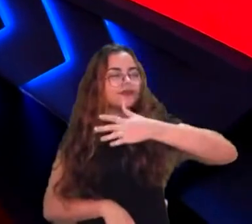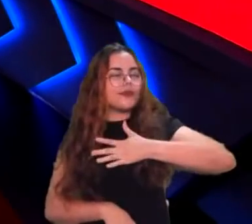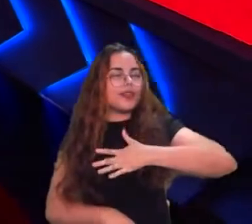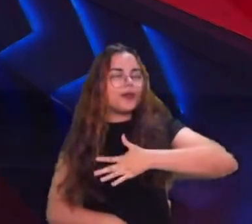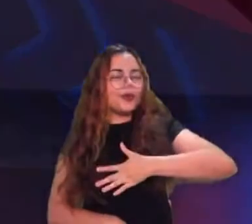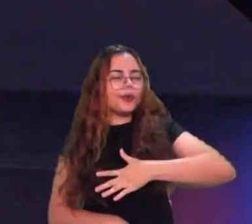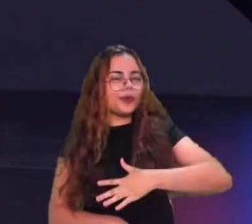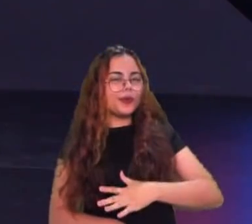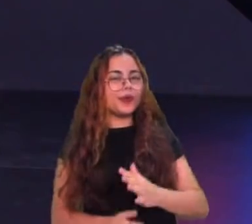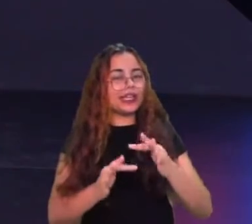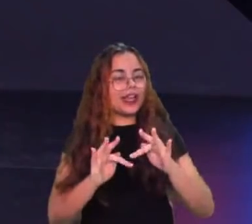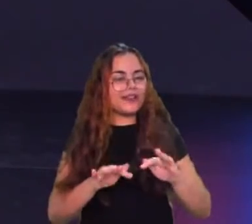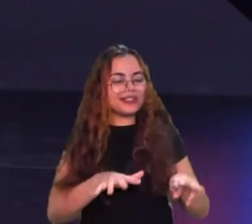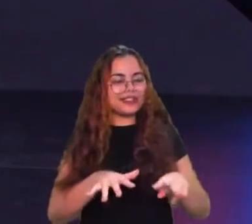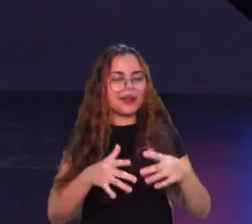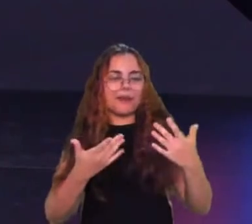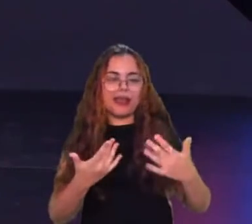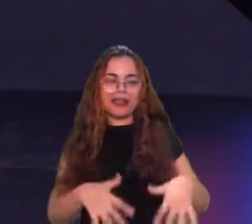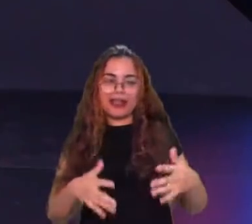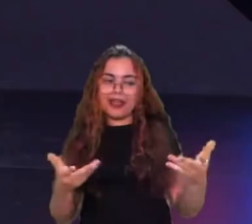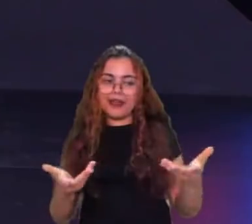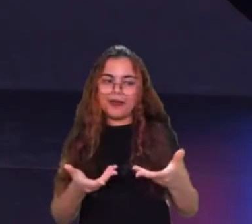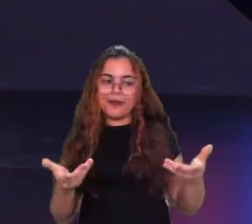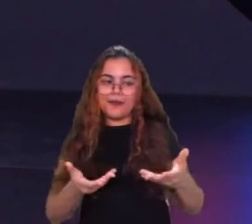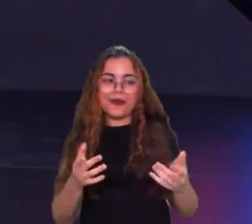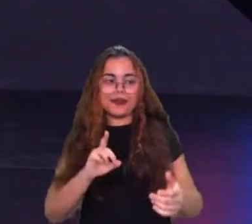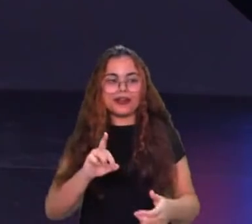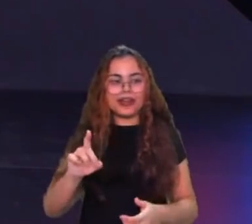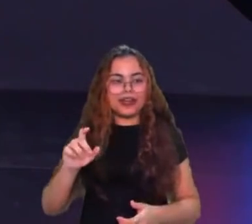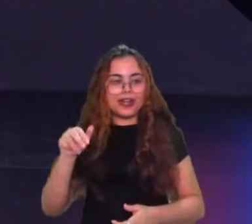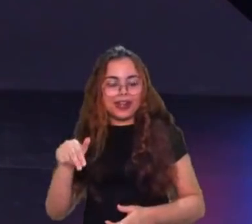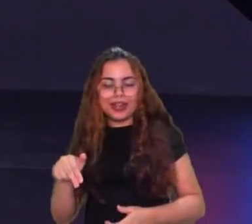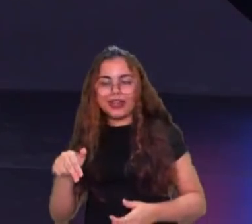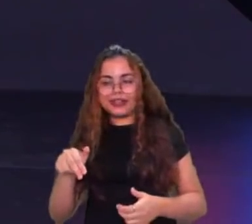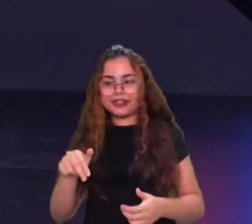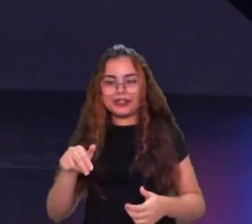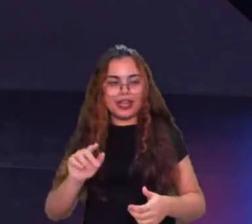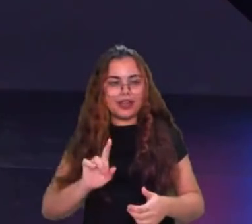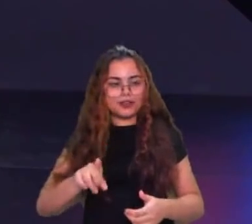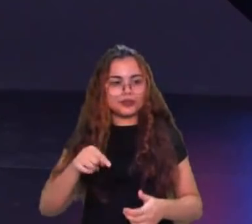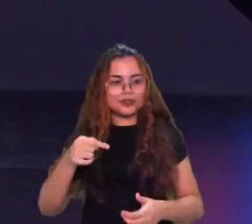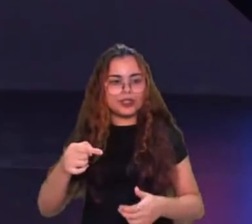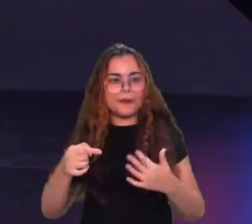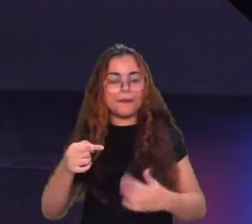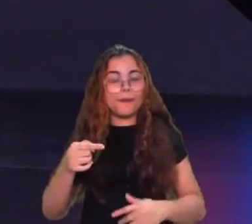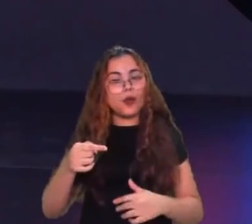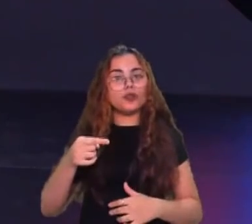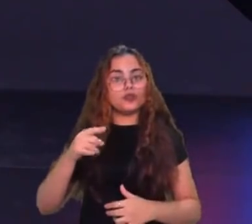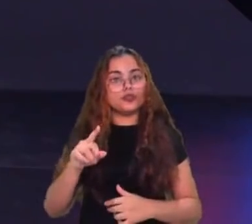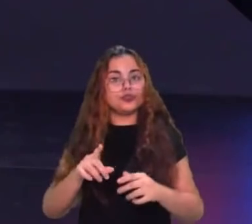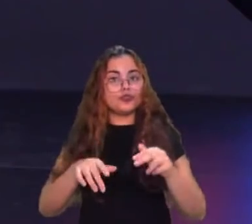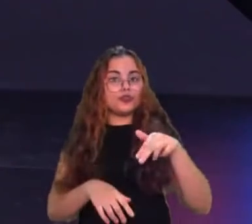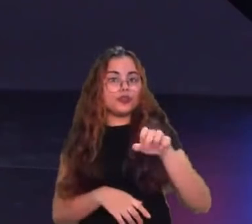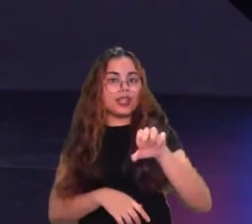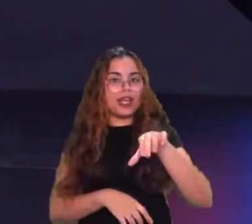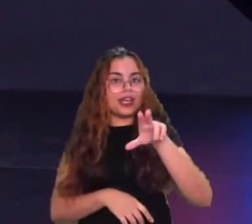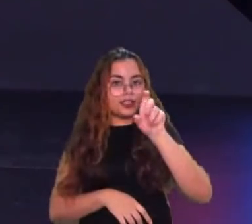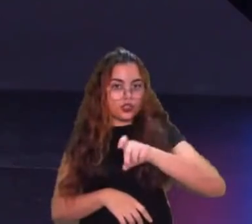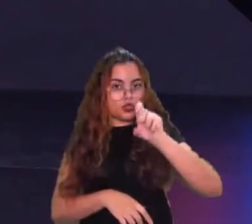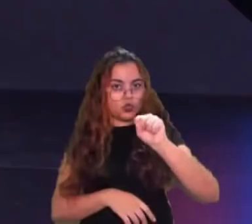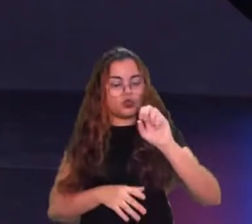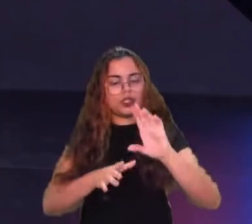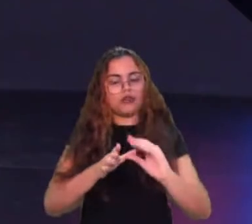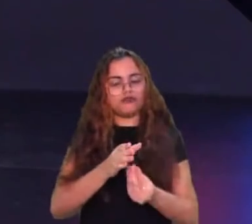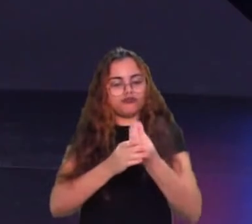rapaziada, o DDN, o nosso depois do Nexus, primeiramente falando desse jogo aqui agora que acabou de acontecer, Pen contra Rensga,